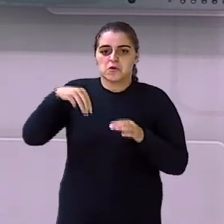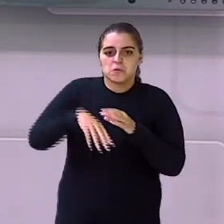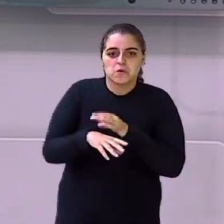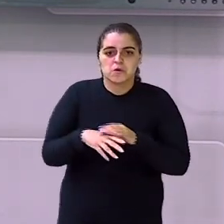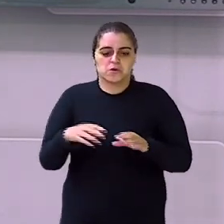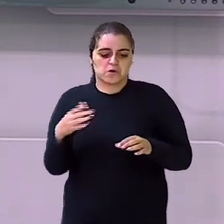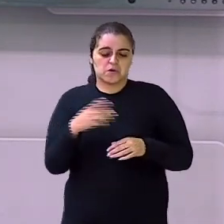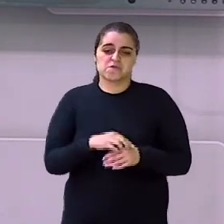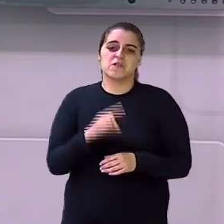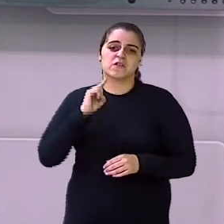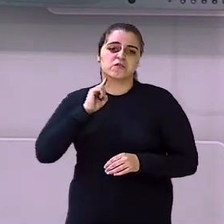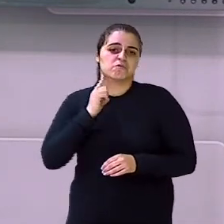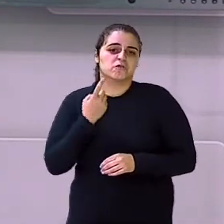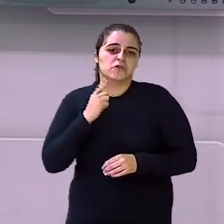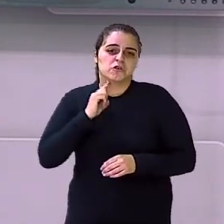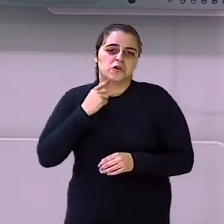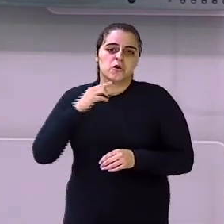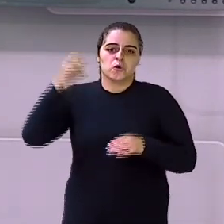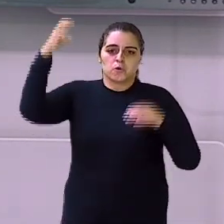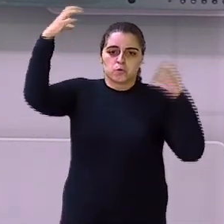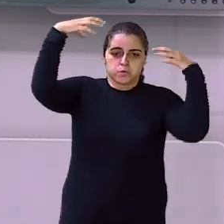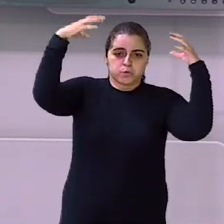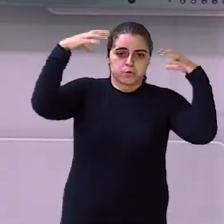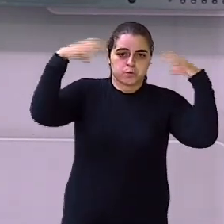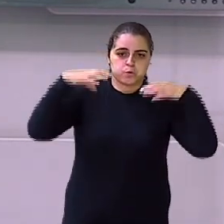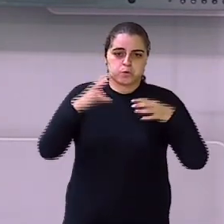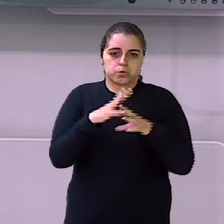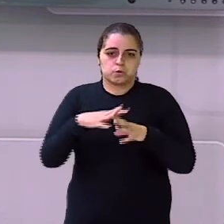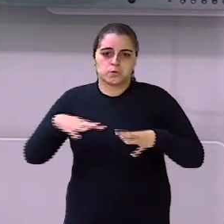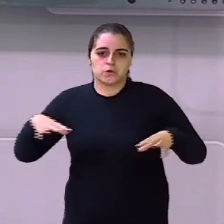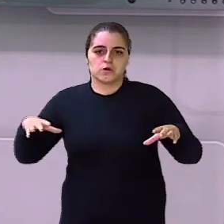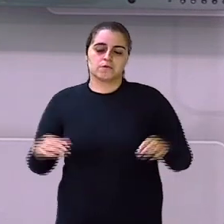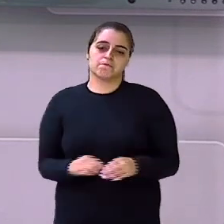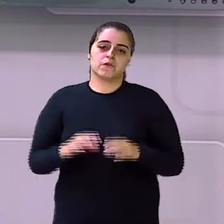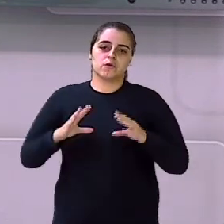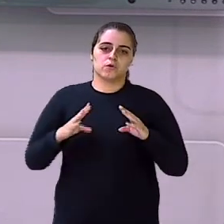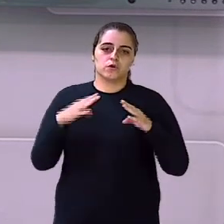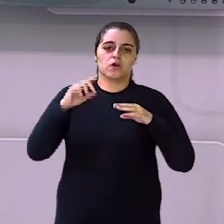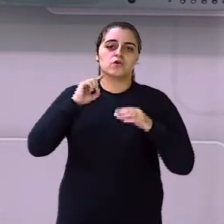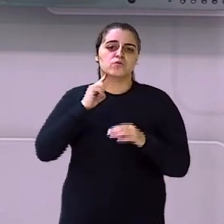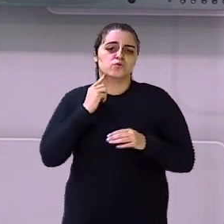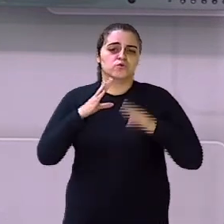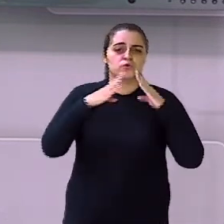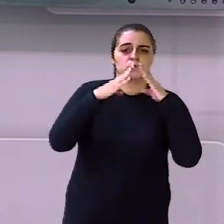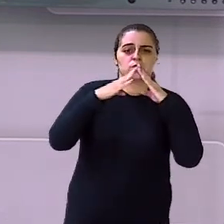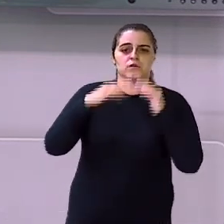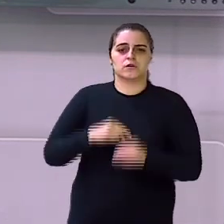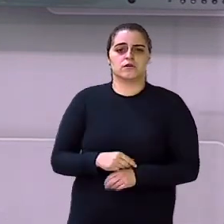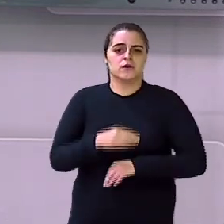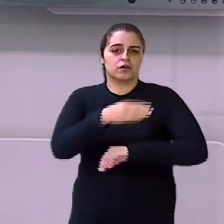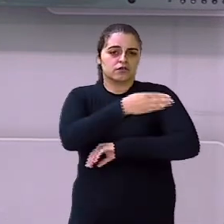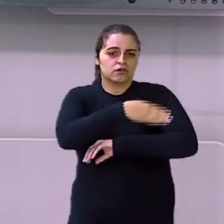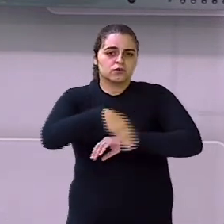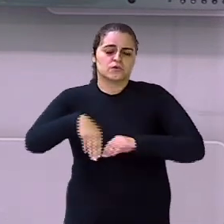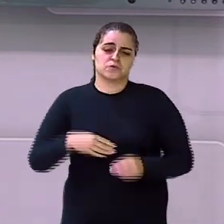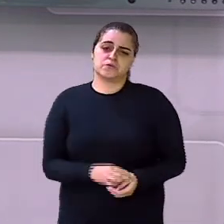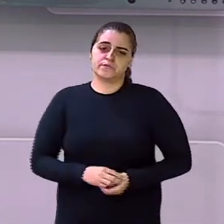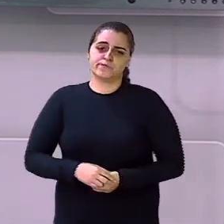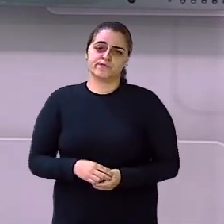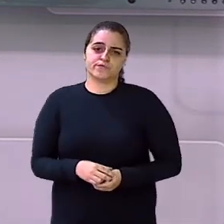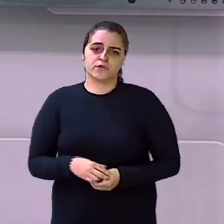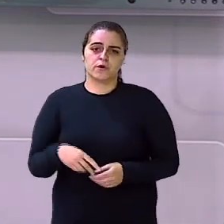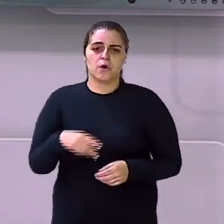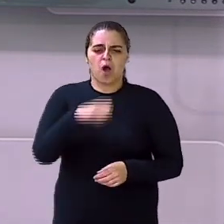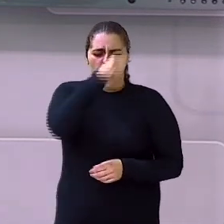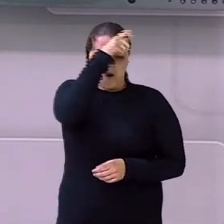bueiros Aí vem aquela chuva Forte Inlunda sua casa Suja sua casa Nossa meu Deus O